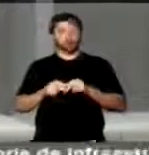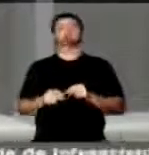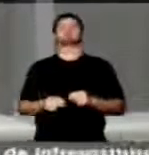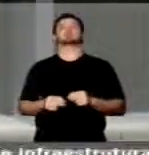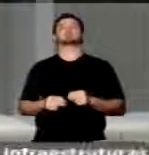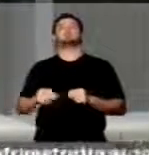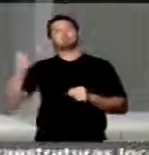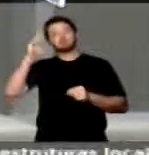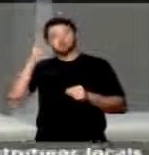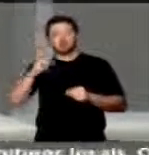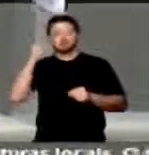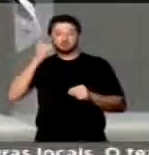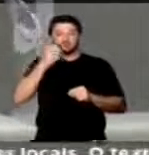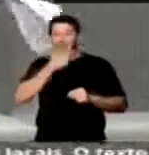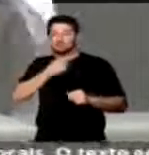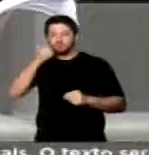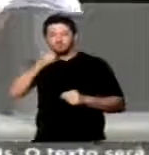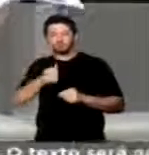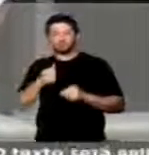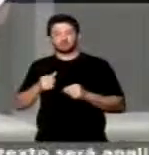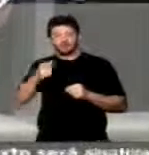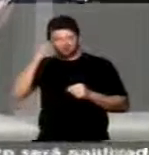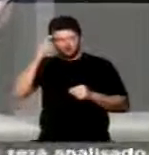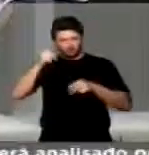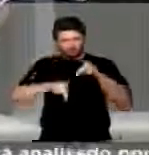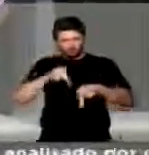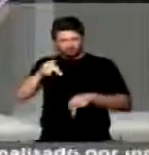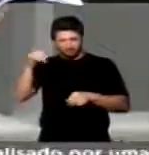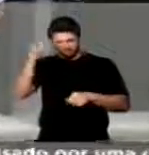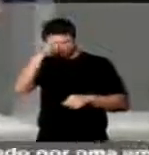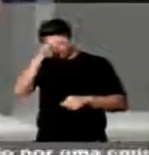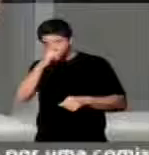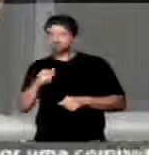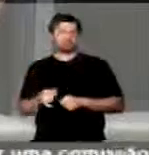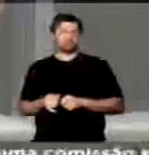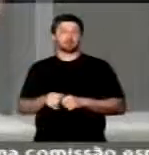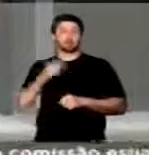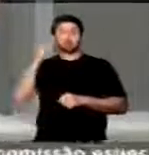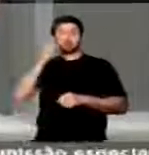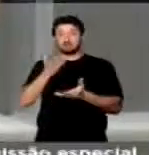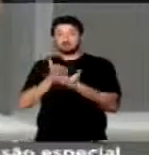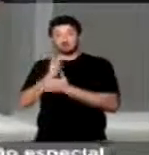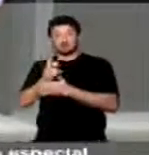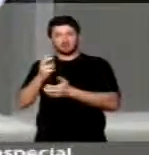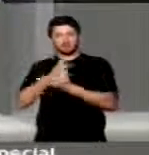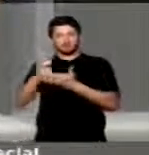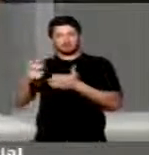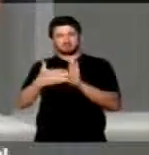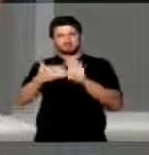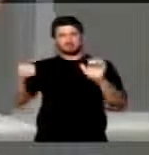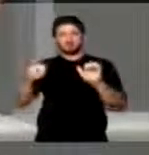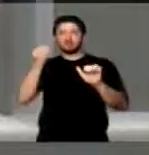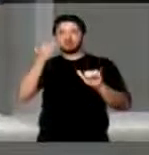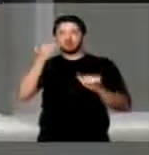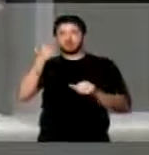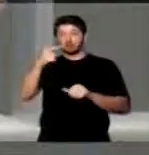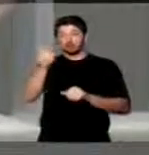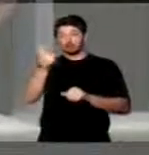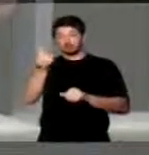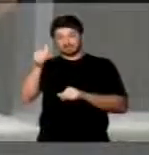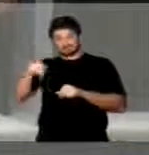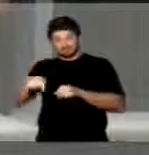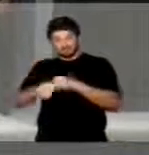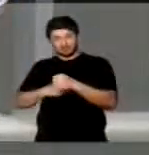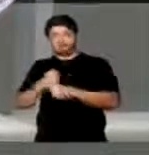não ache, senhoras e senhores deputados, que o povo é bobo. Os deputados que aprovaram o impeachment e vão concorrer às eleições de 2016, este